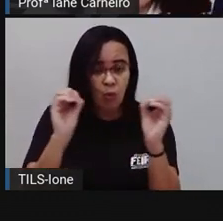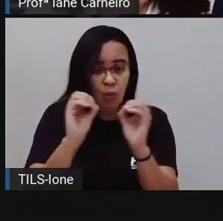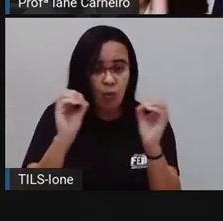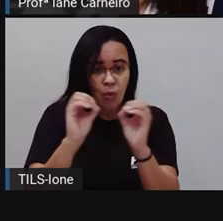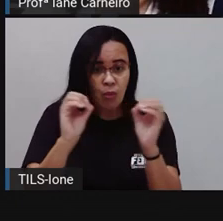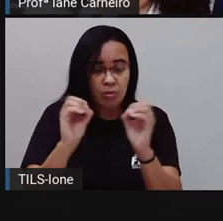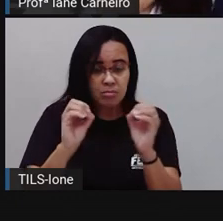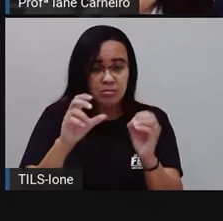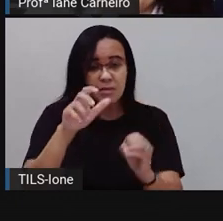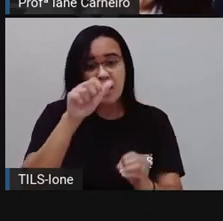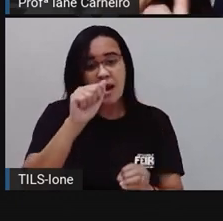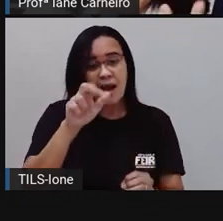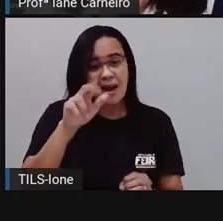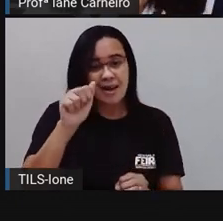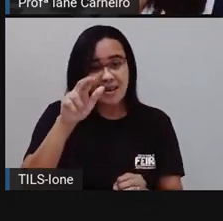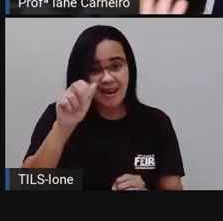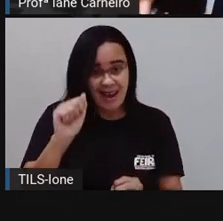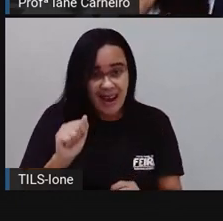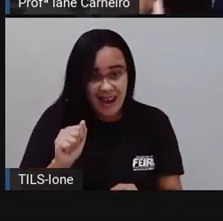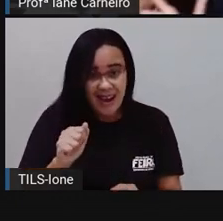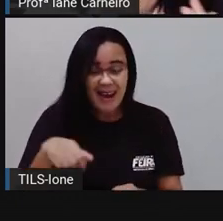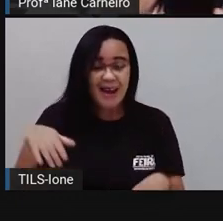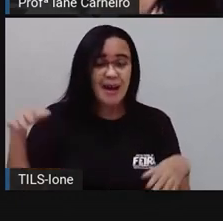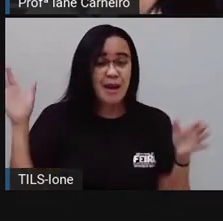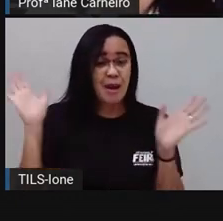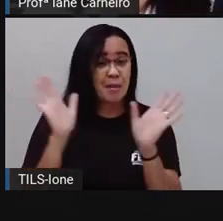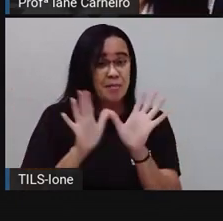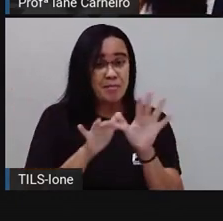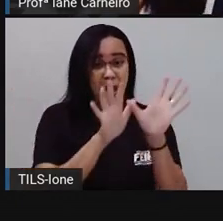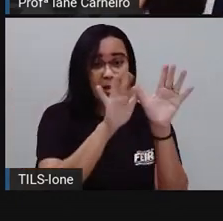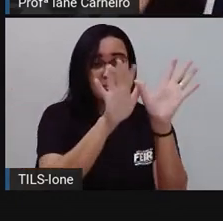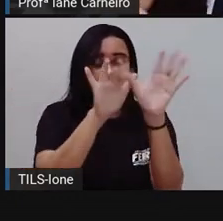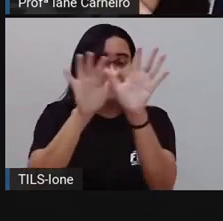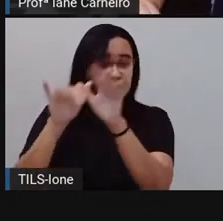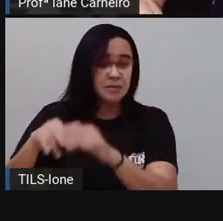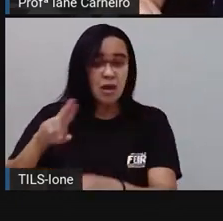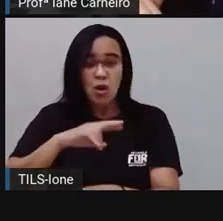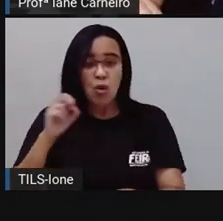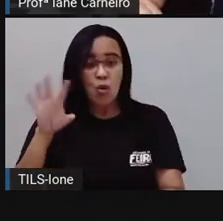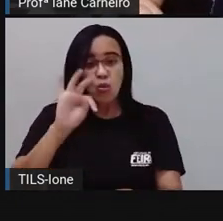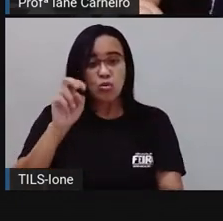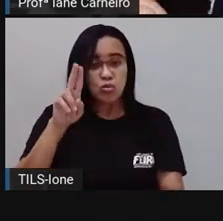arara, pavão, tucano e qualquer um que surgisse,